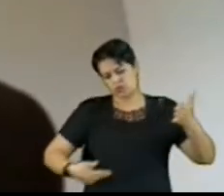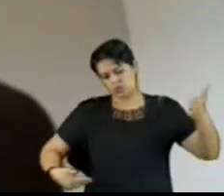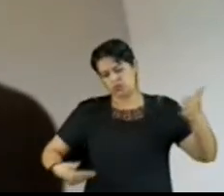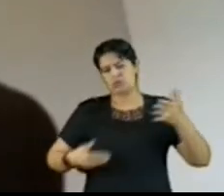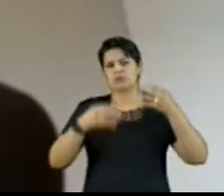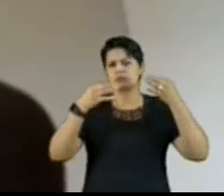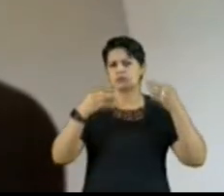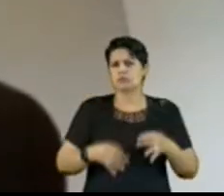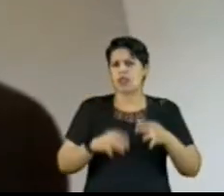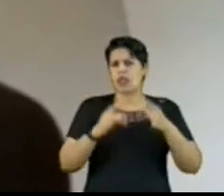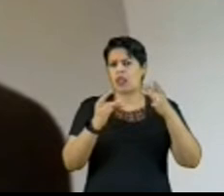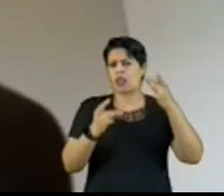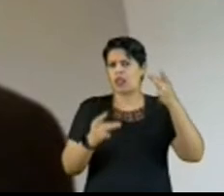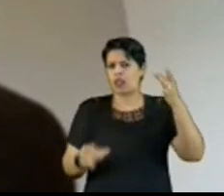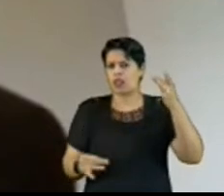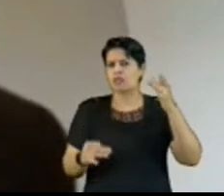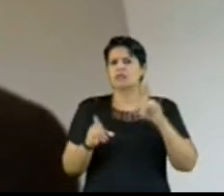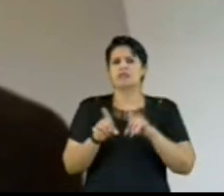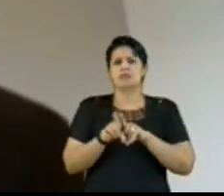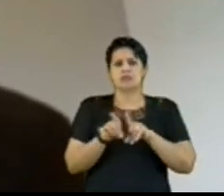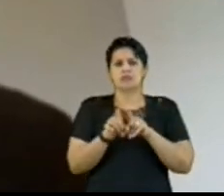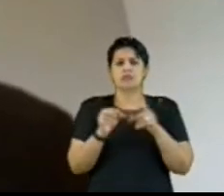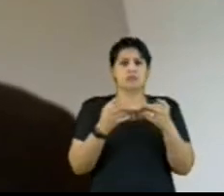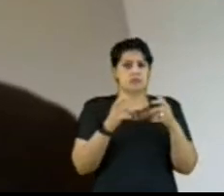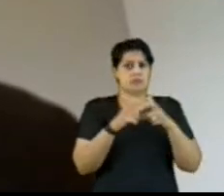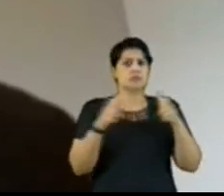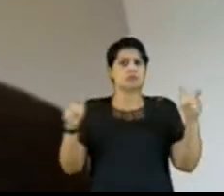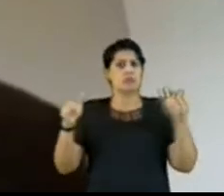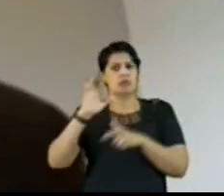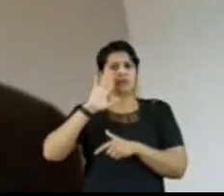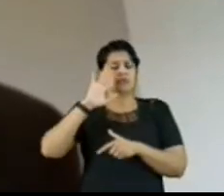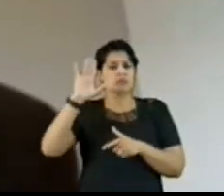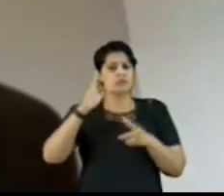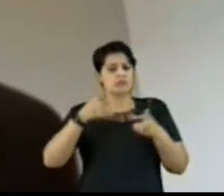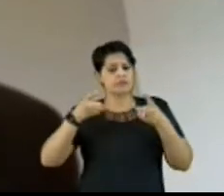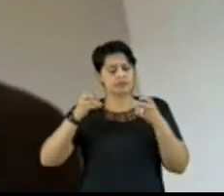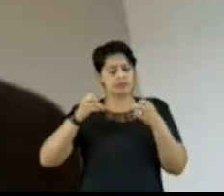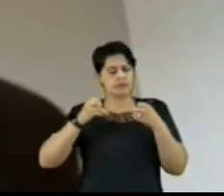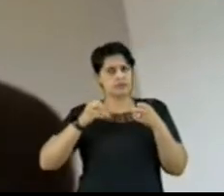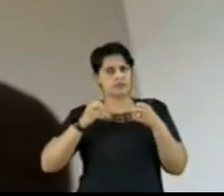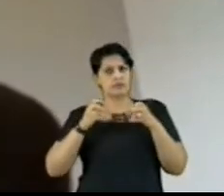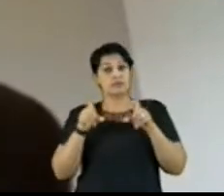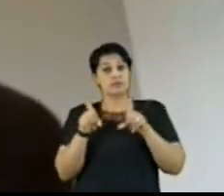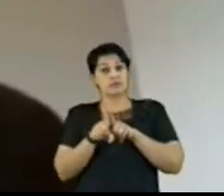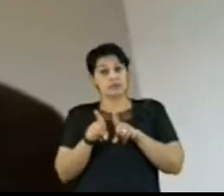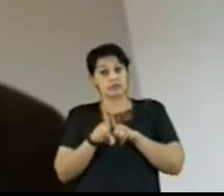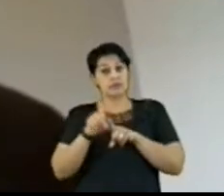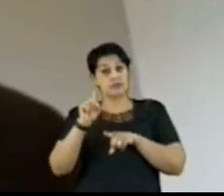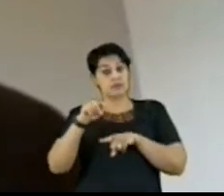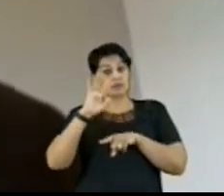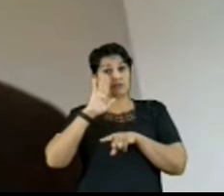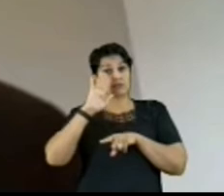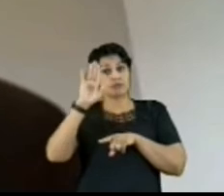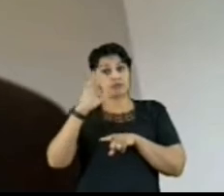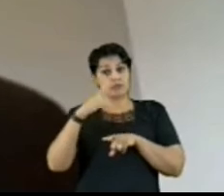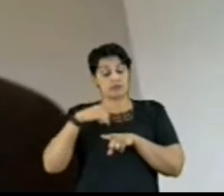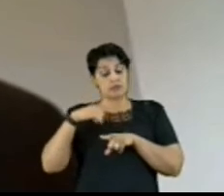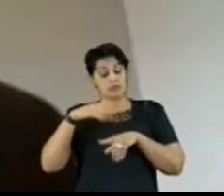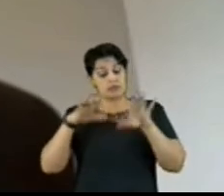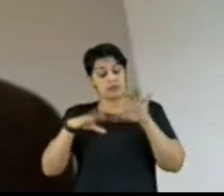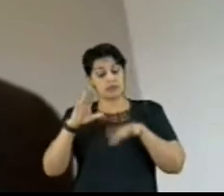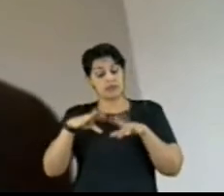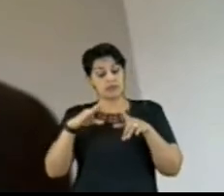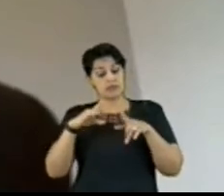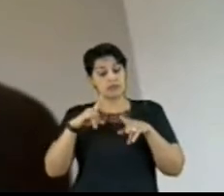aquelas de maior materialidade e, sobretudo, que representam maiores riscos de que a